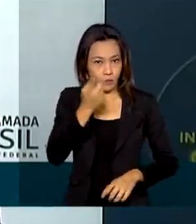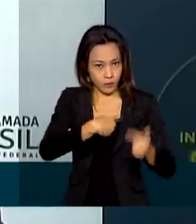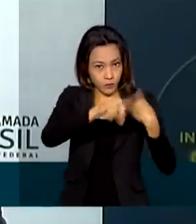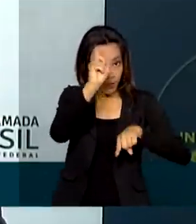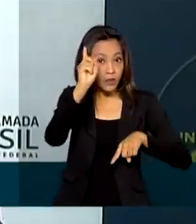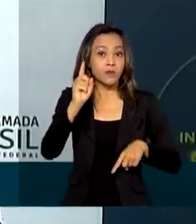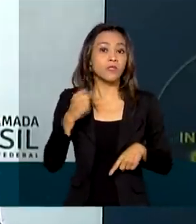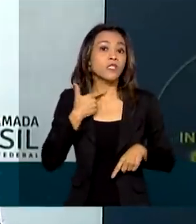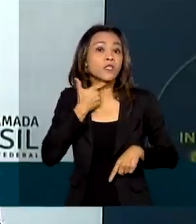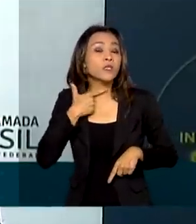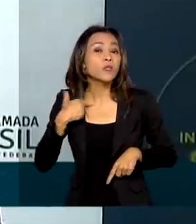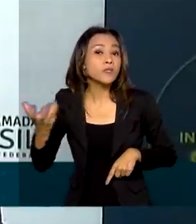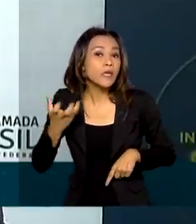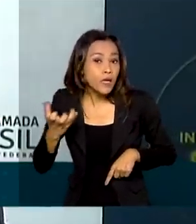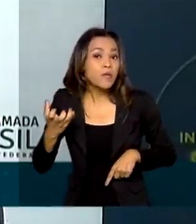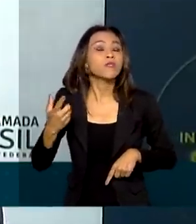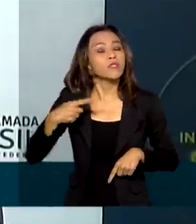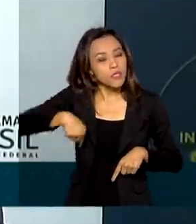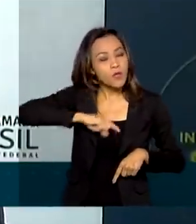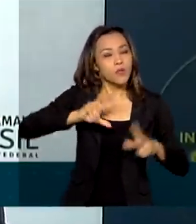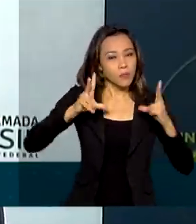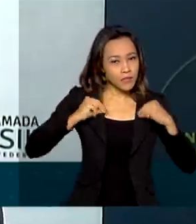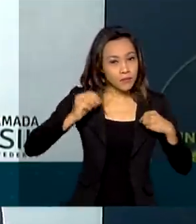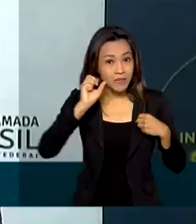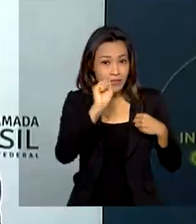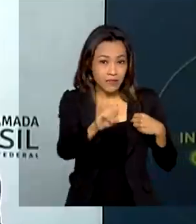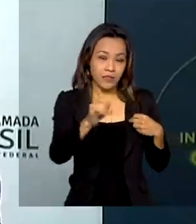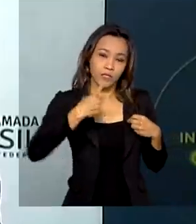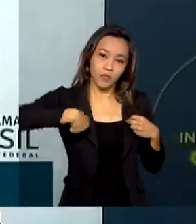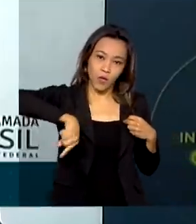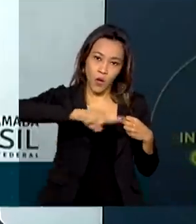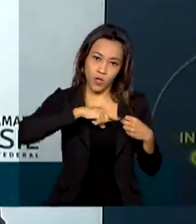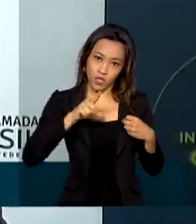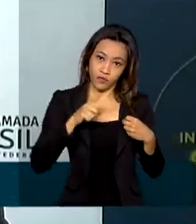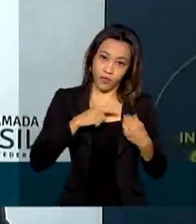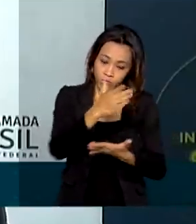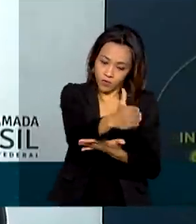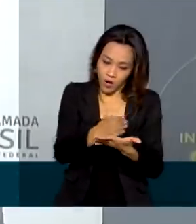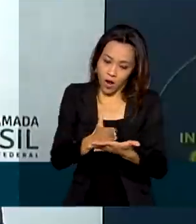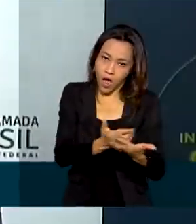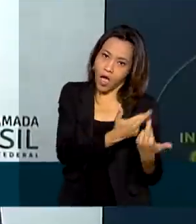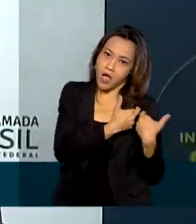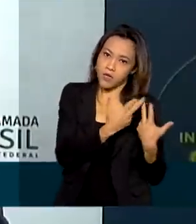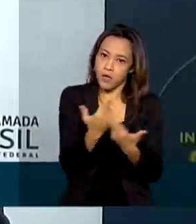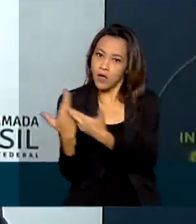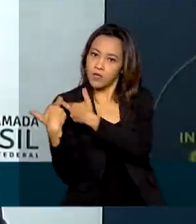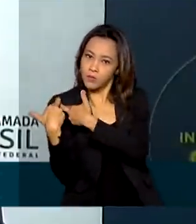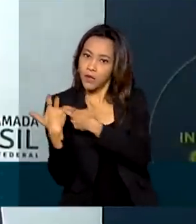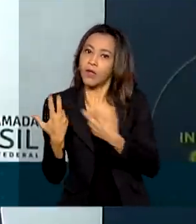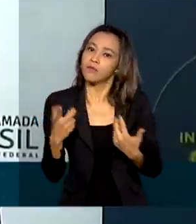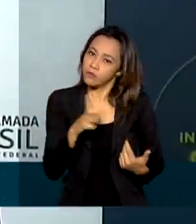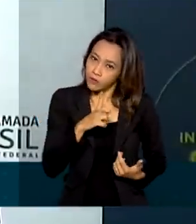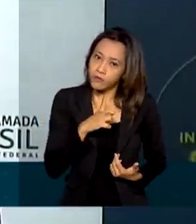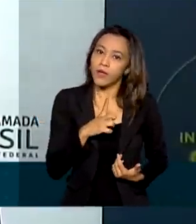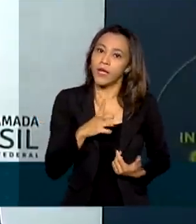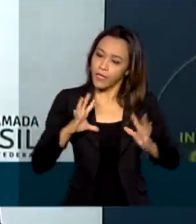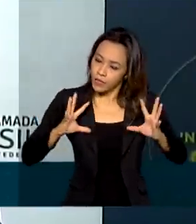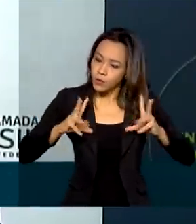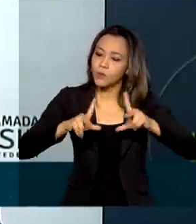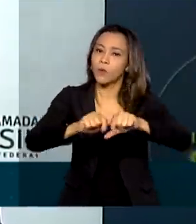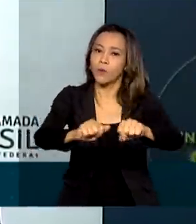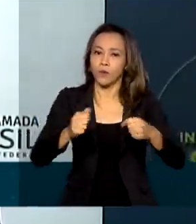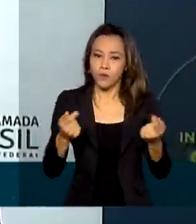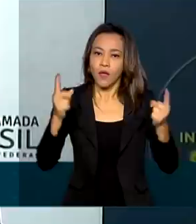sucesso que merecemos se tivermos uma divisão de responsabilidade. Essa responsabilidade de todos